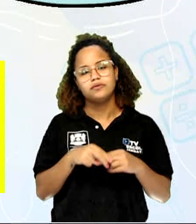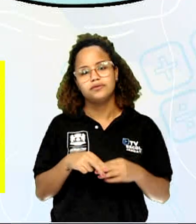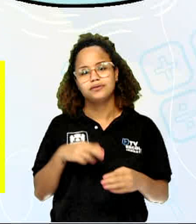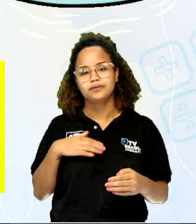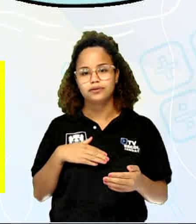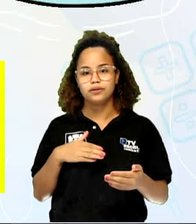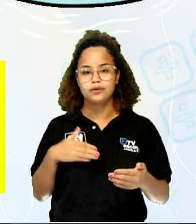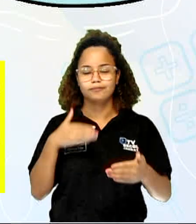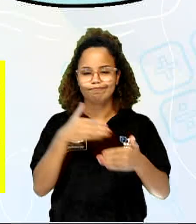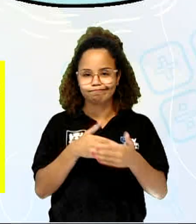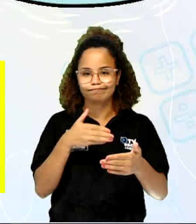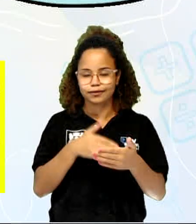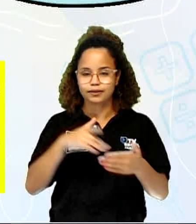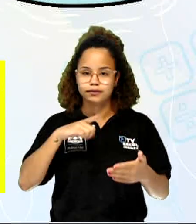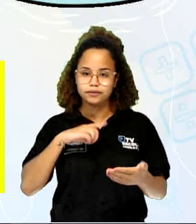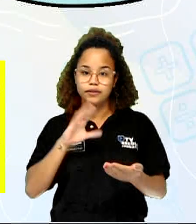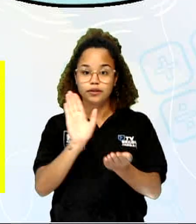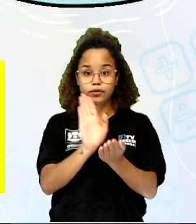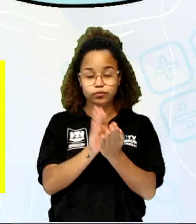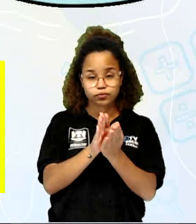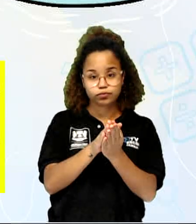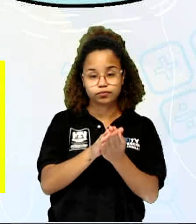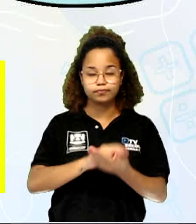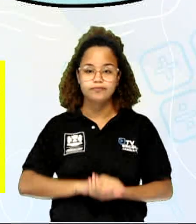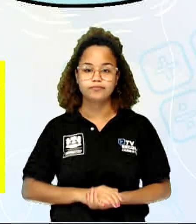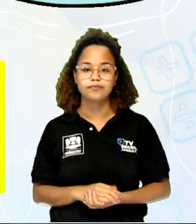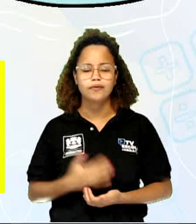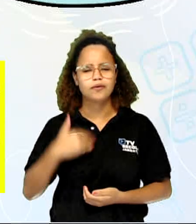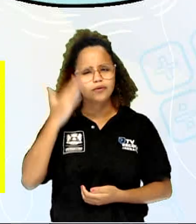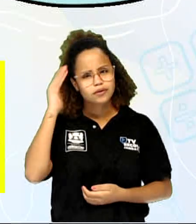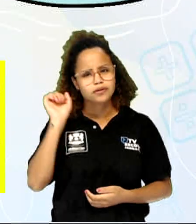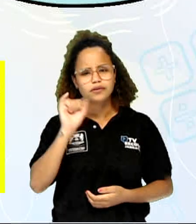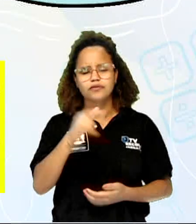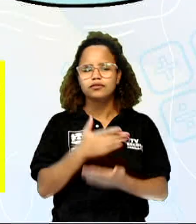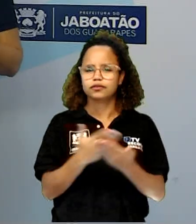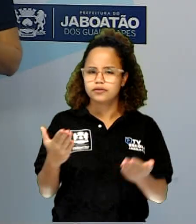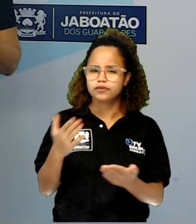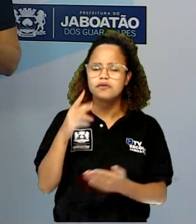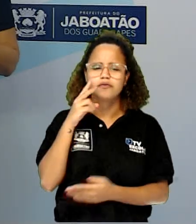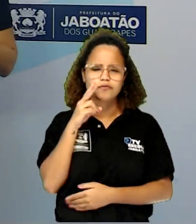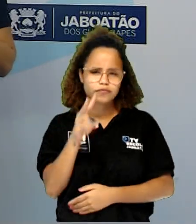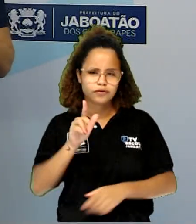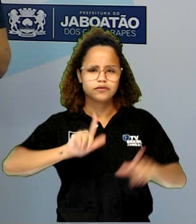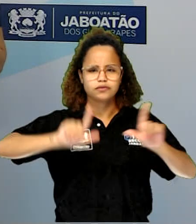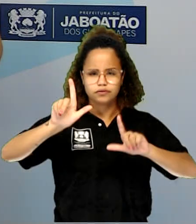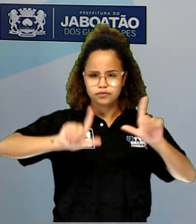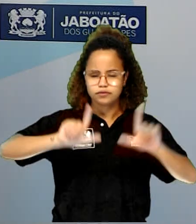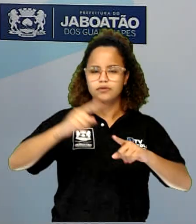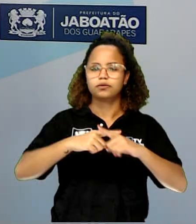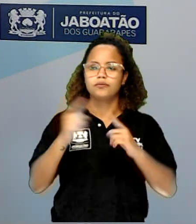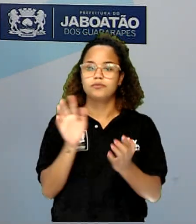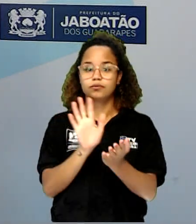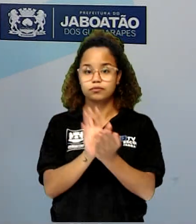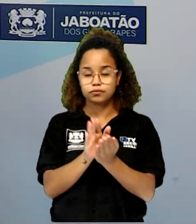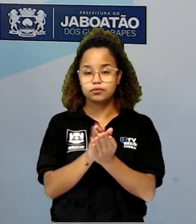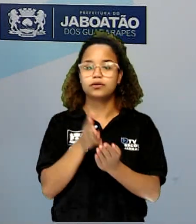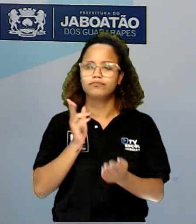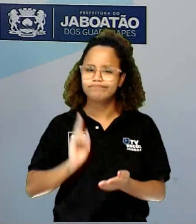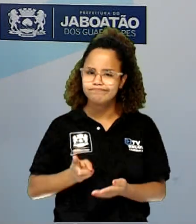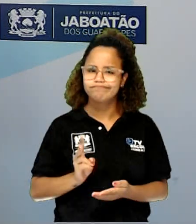ataques de tubarões. Eu não sei, pessoal, se vocês têm acompanhado, mas os ataques de tubarões têm sido